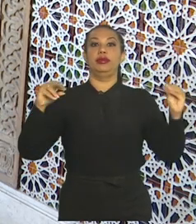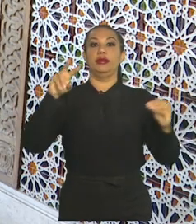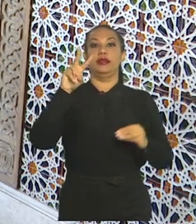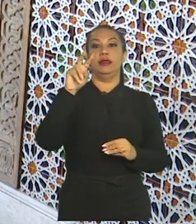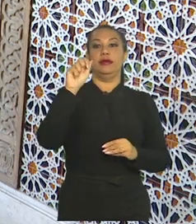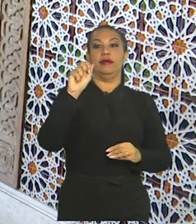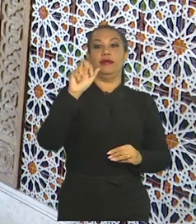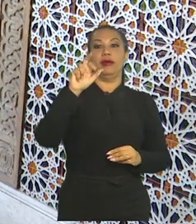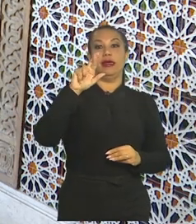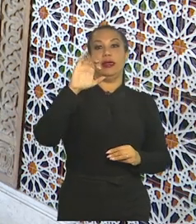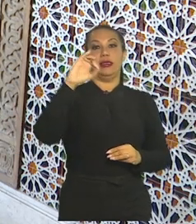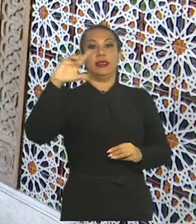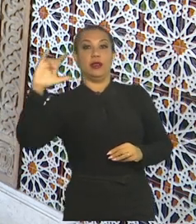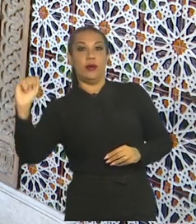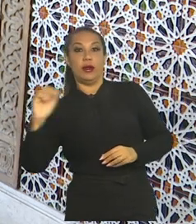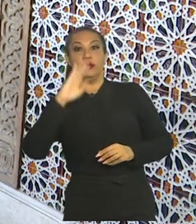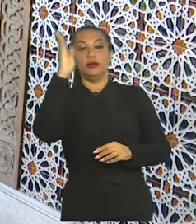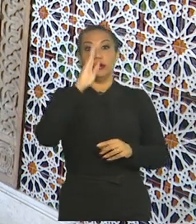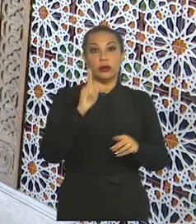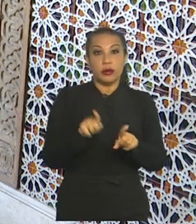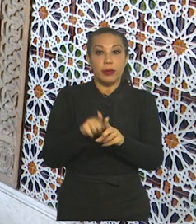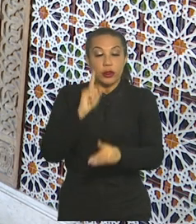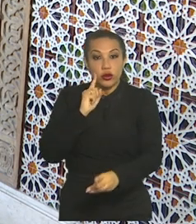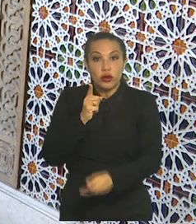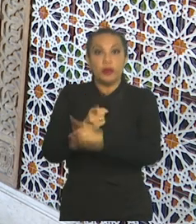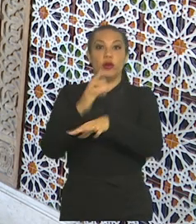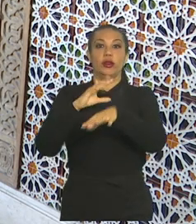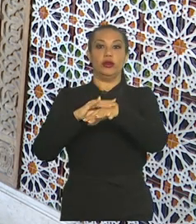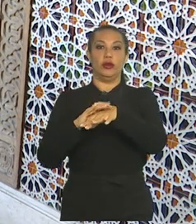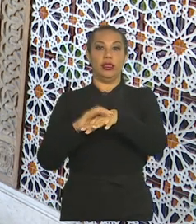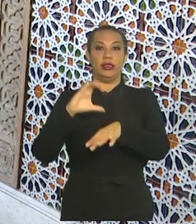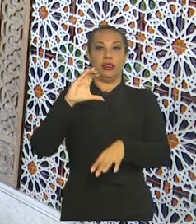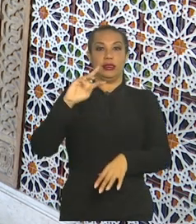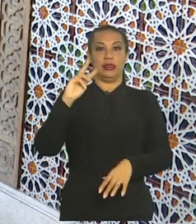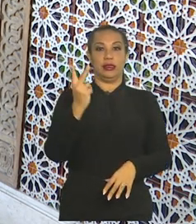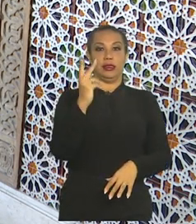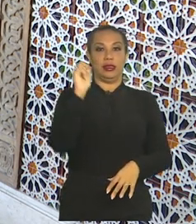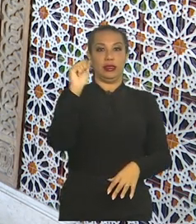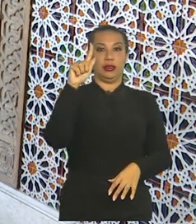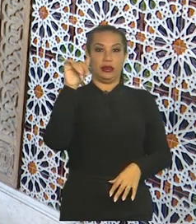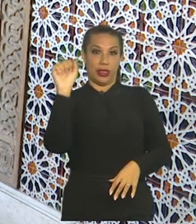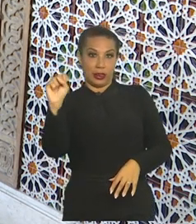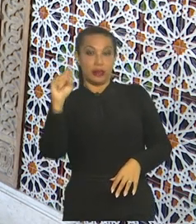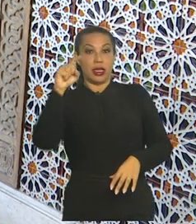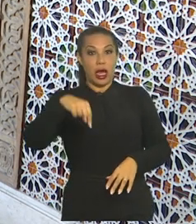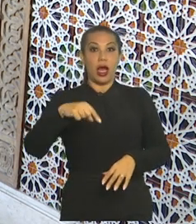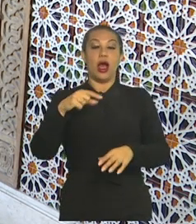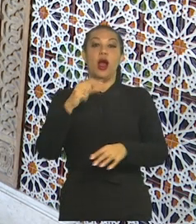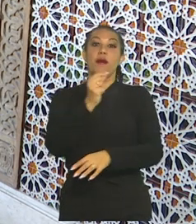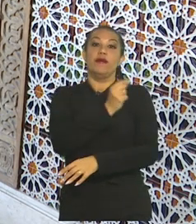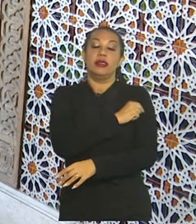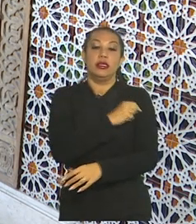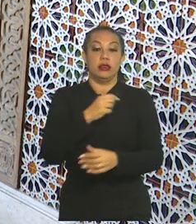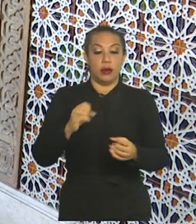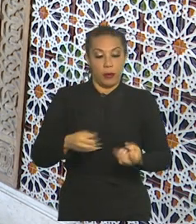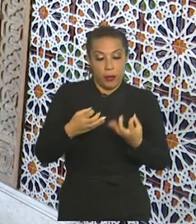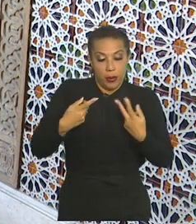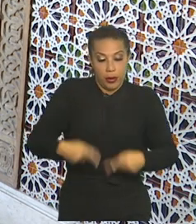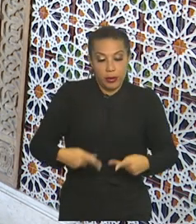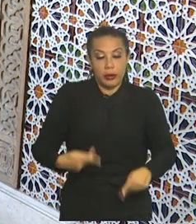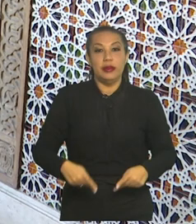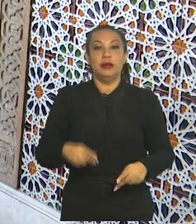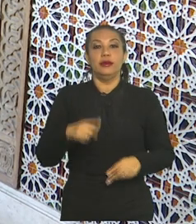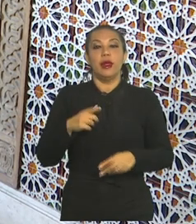Brasil e a descoberta da doença de Chagas. Atualmente, uma vacina desenvolvida aqui está sendo testada para combater a